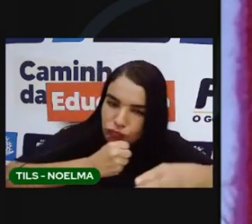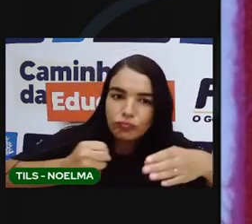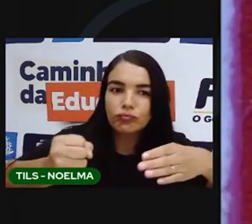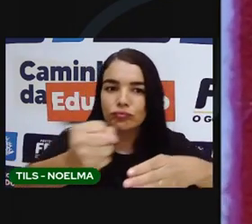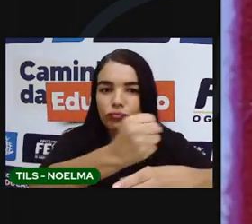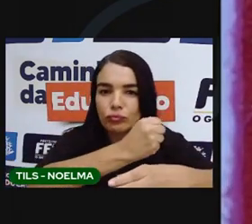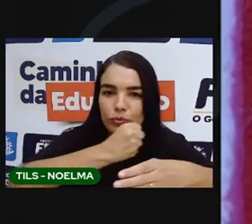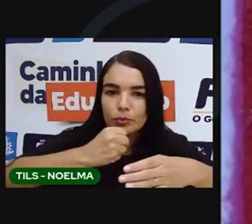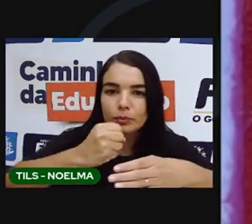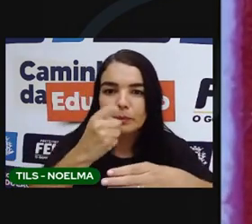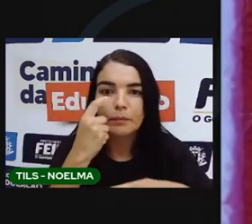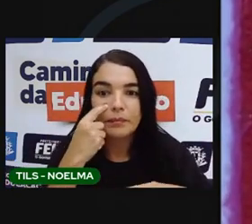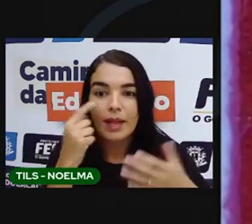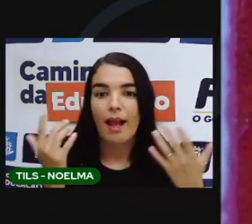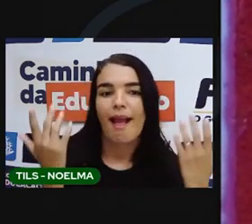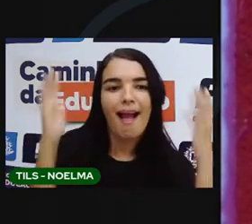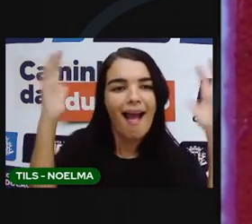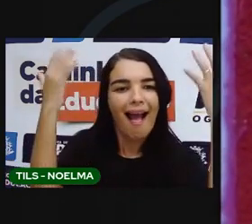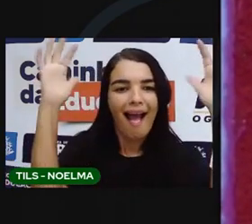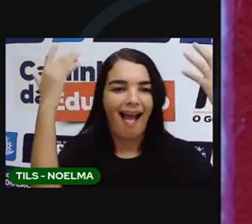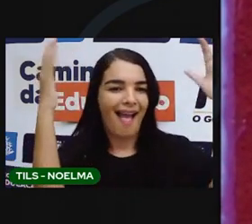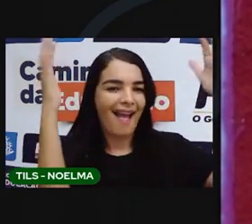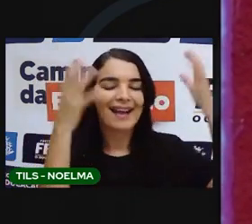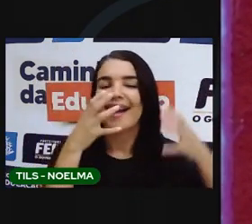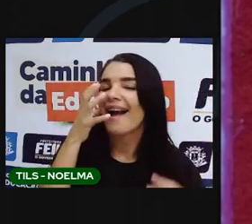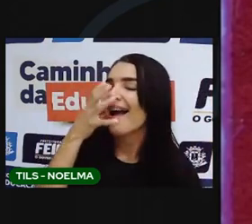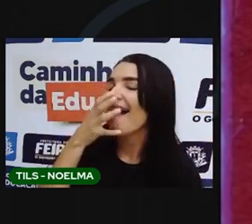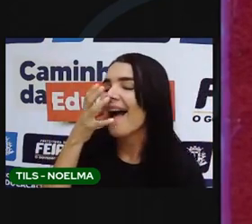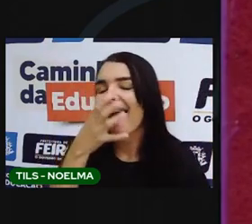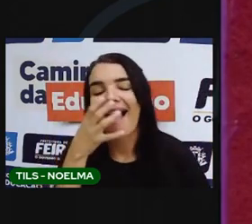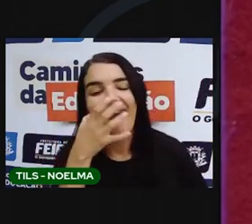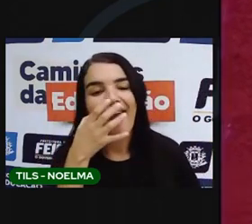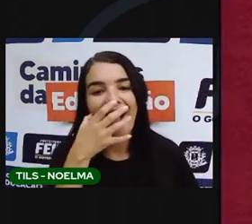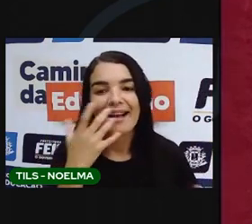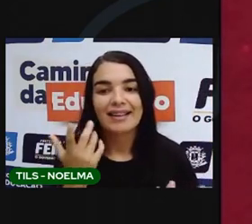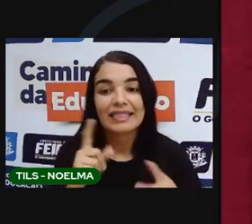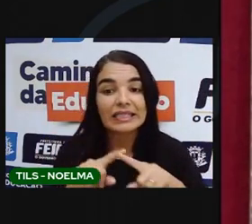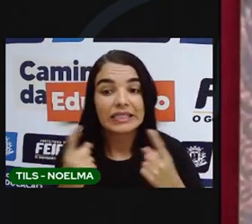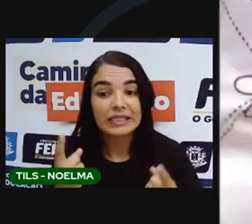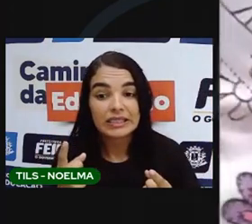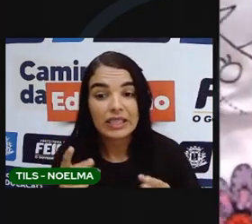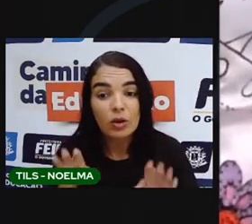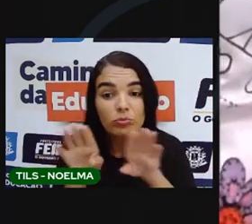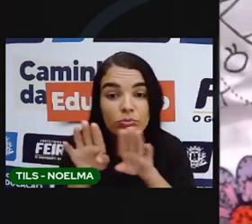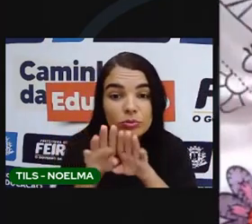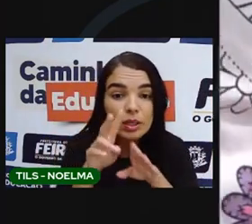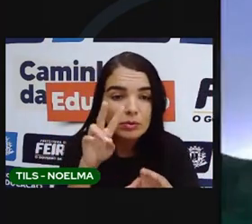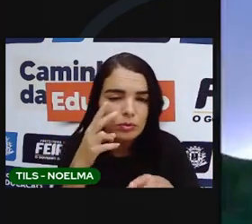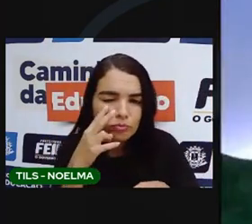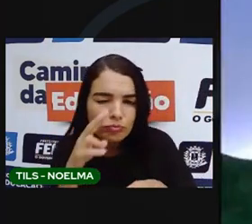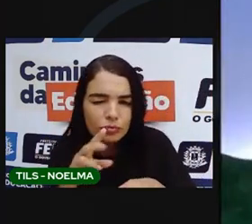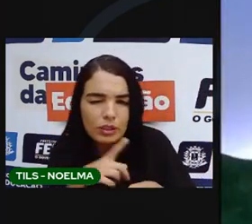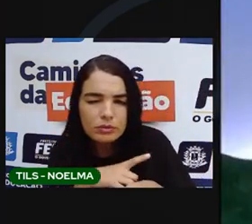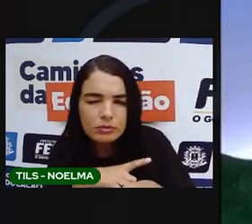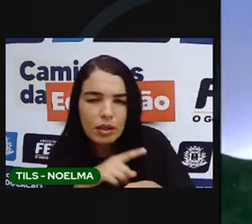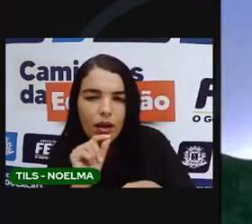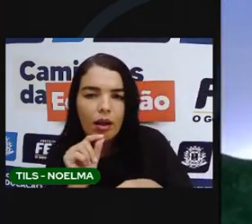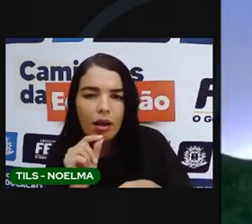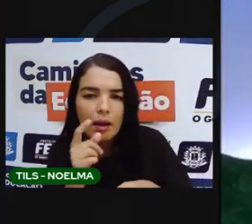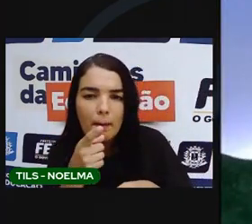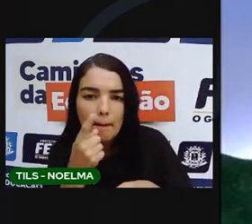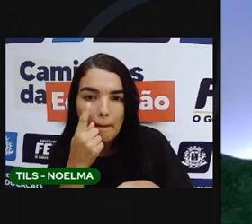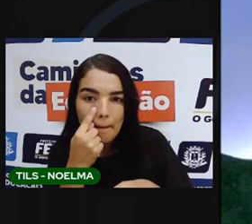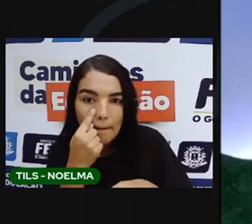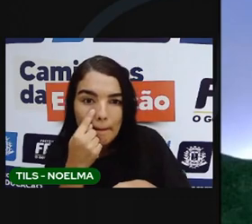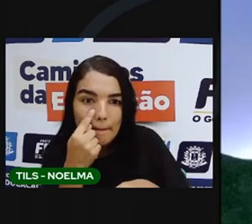gente aqui, acho que estão dançando ou cantando. Olha. É dia de festa. E tem bem um fofurinho assentado ali, ó. E olha essa rede gostosa aqui.